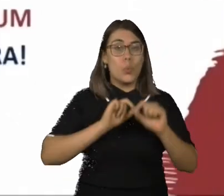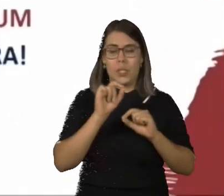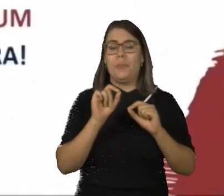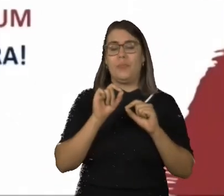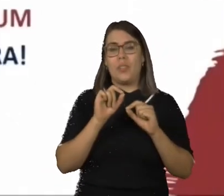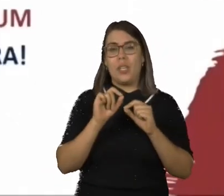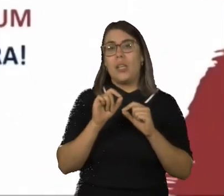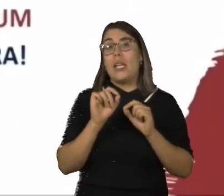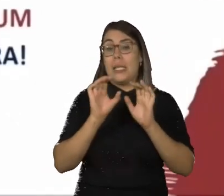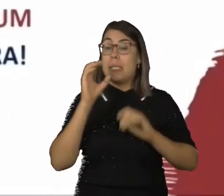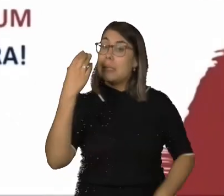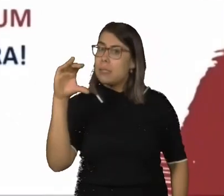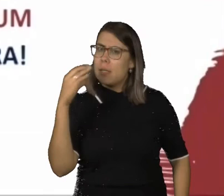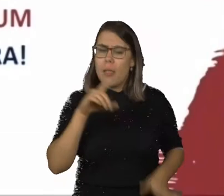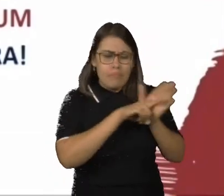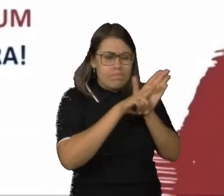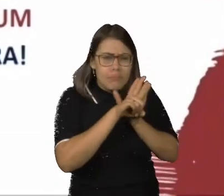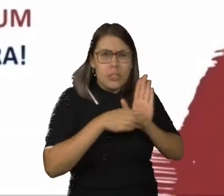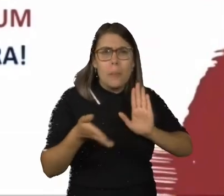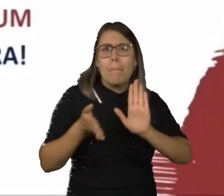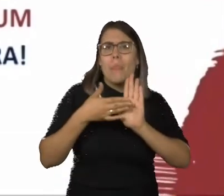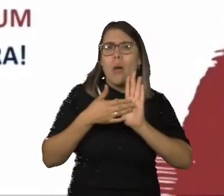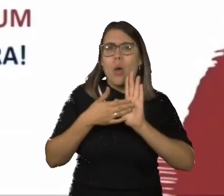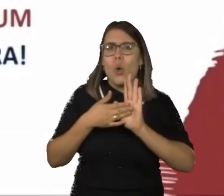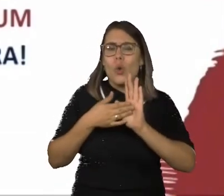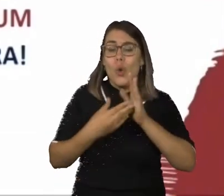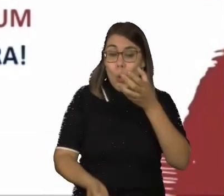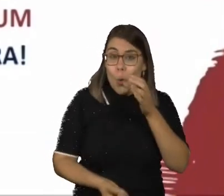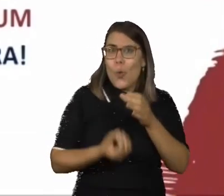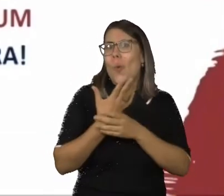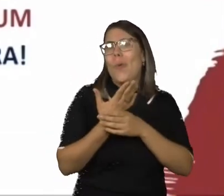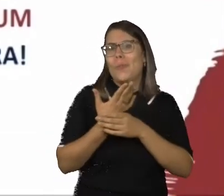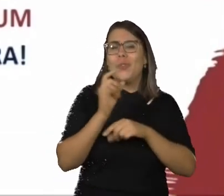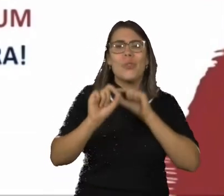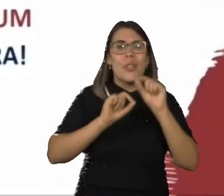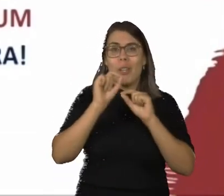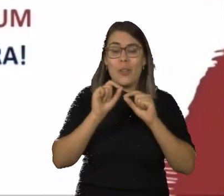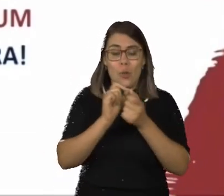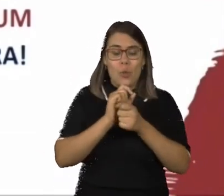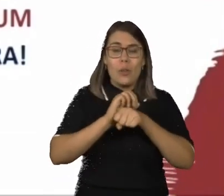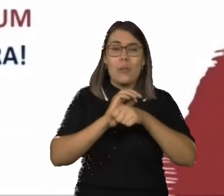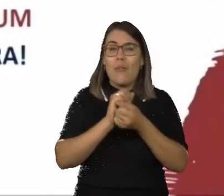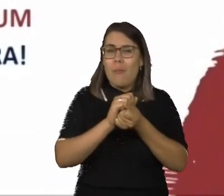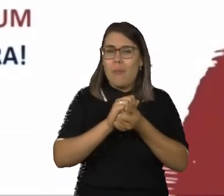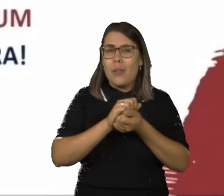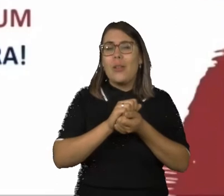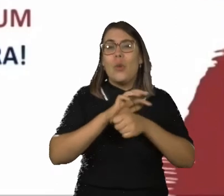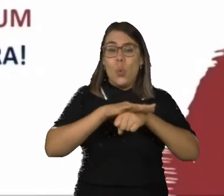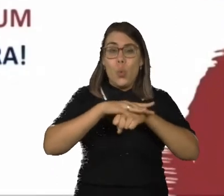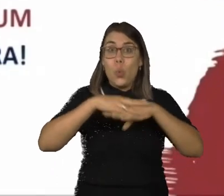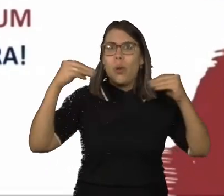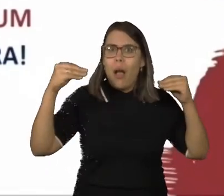corpo é otimizada, o corpo desencadeia um processo de autocura. Olha que interessante. Isso aqui não é eu que falo, isso é Hipócrates, o pai da medicina.